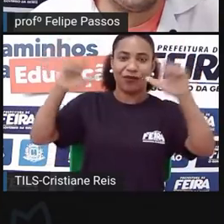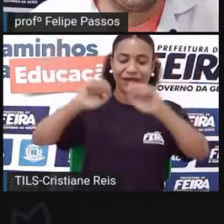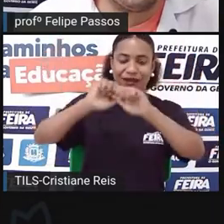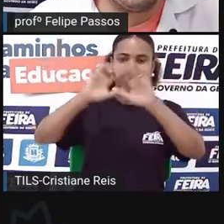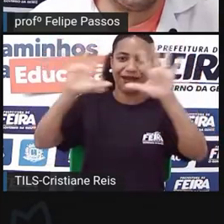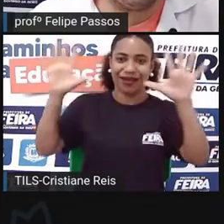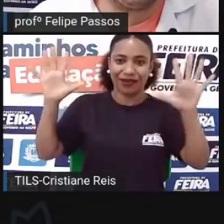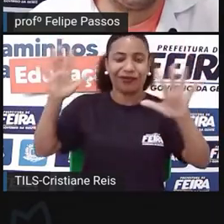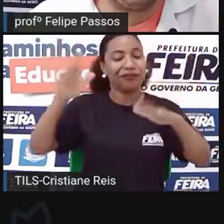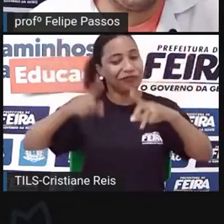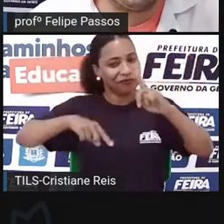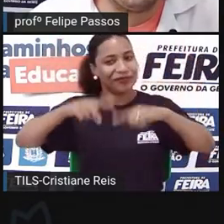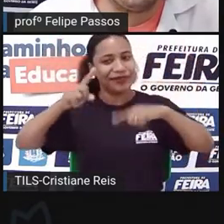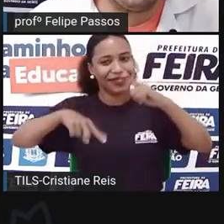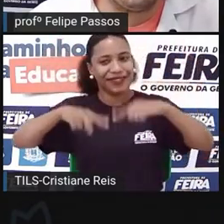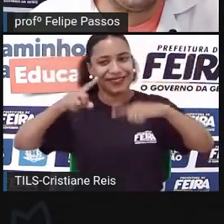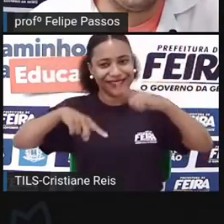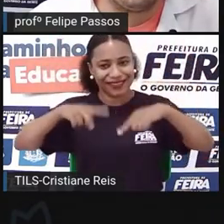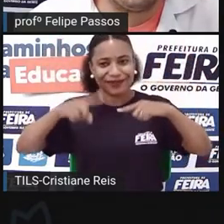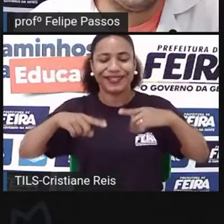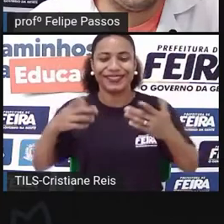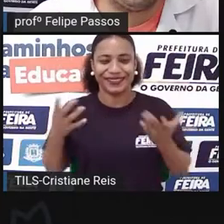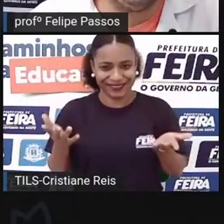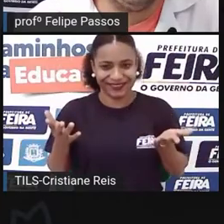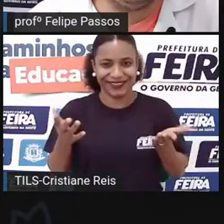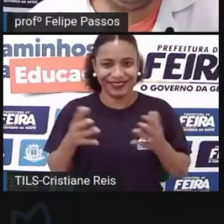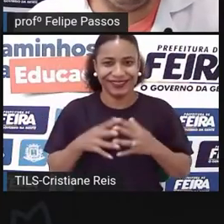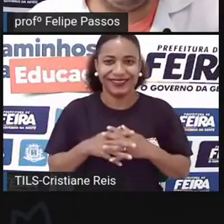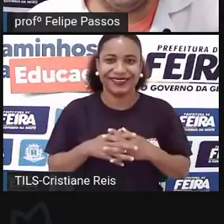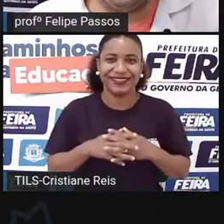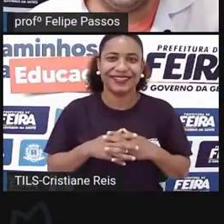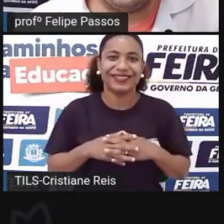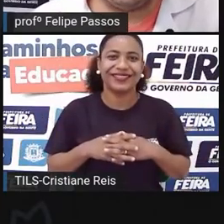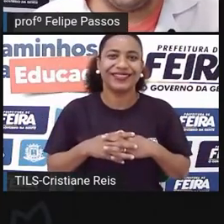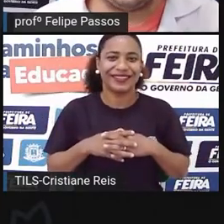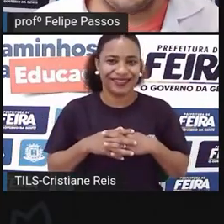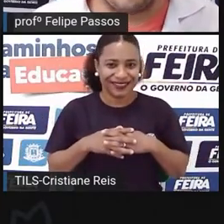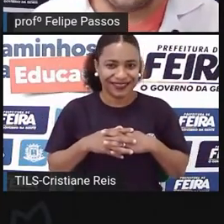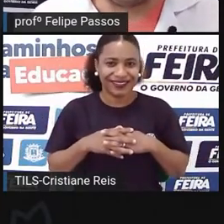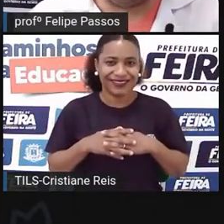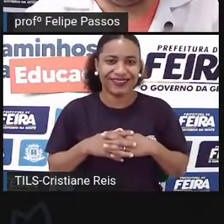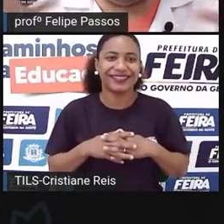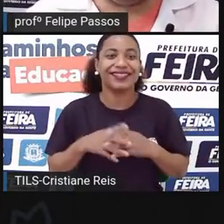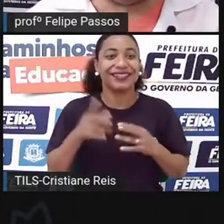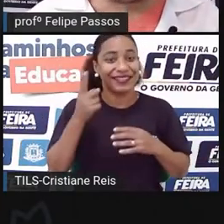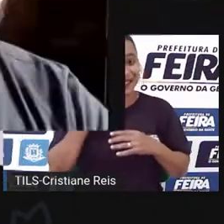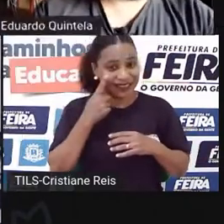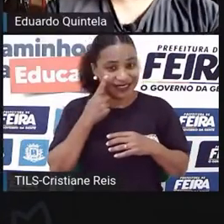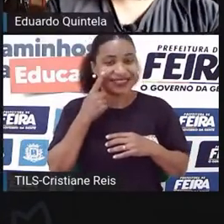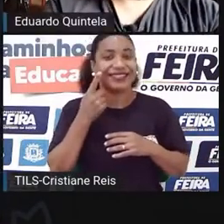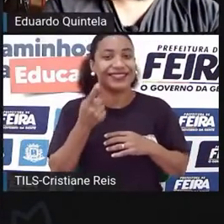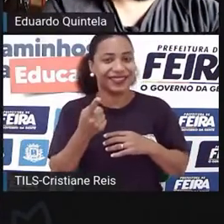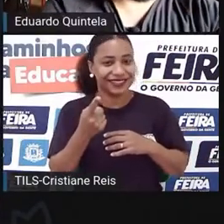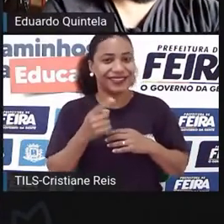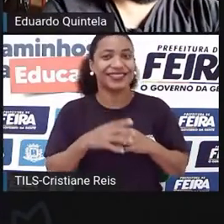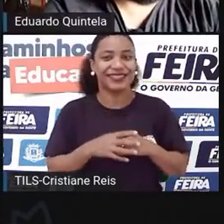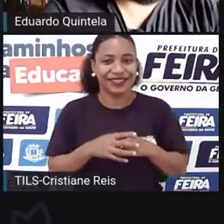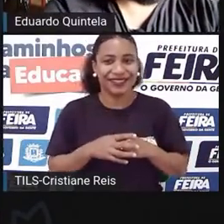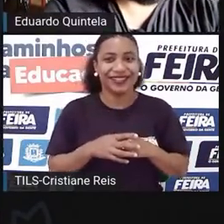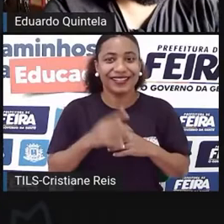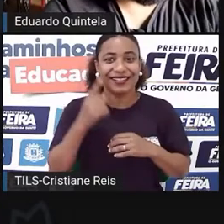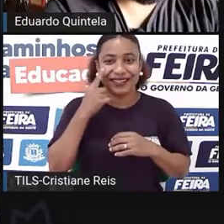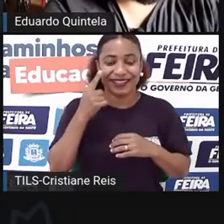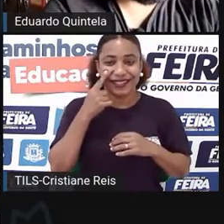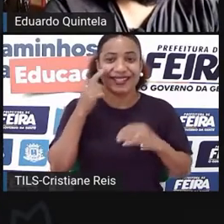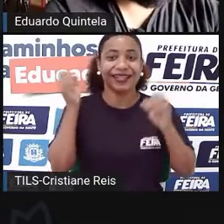a foto. Essa é a questão. Pronto. Então, a gente teve aí já uma visão bem técnica, né,